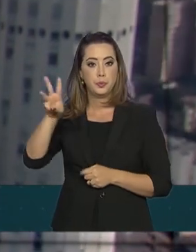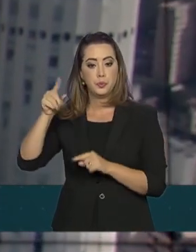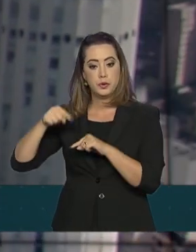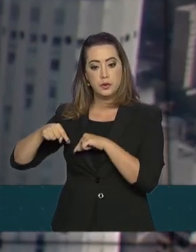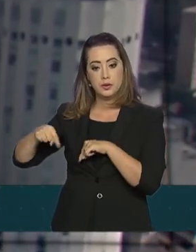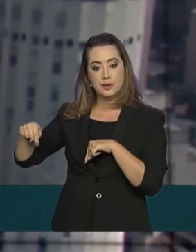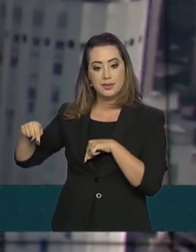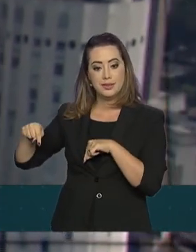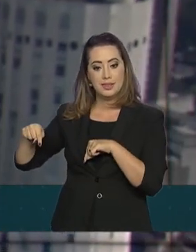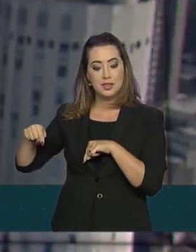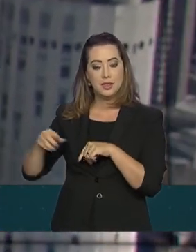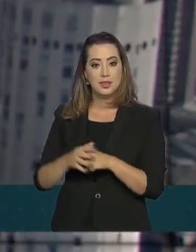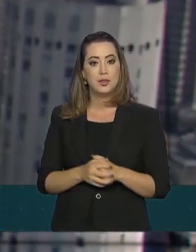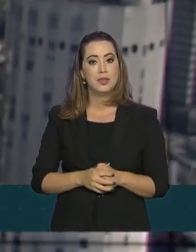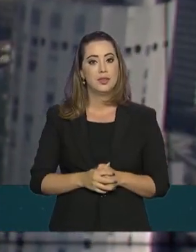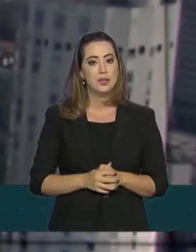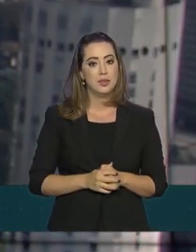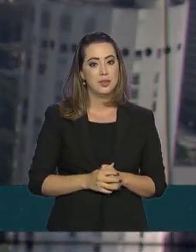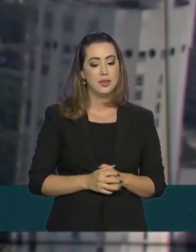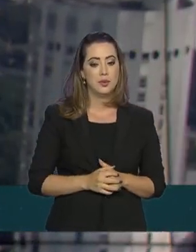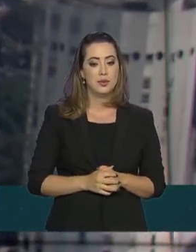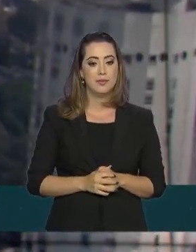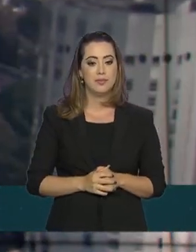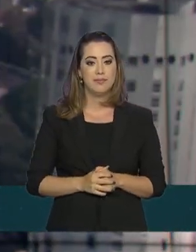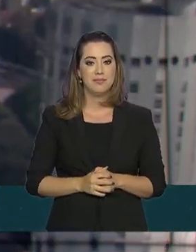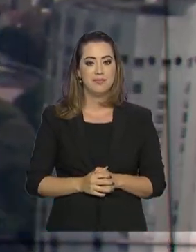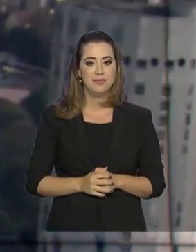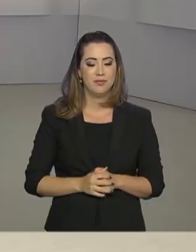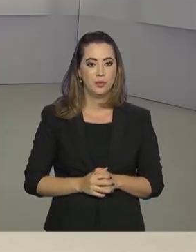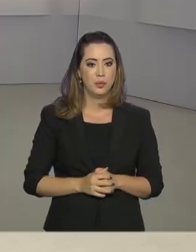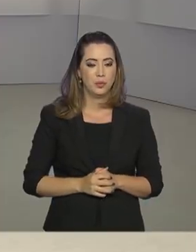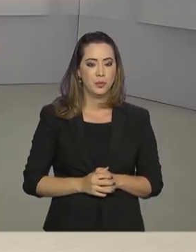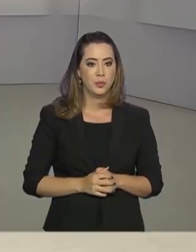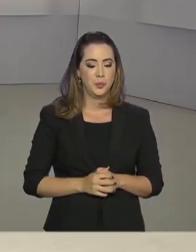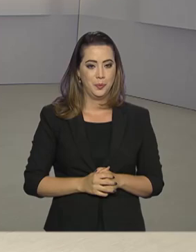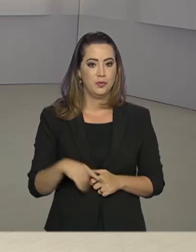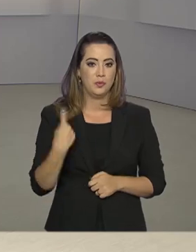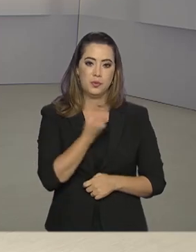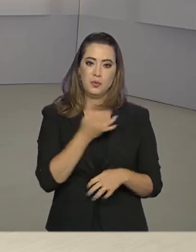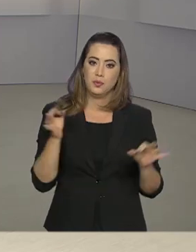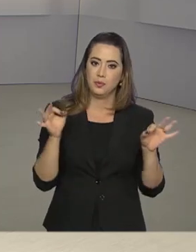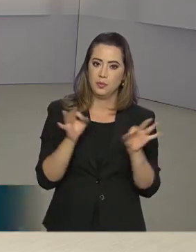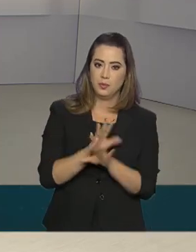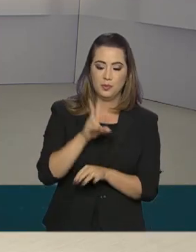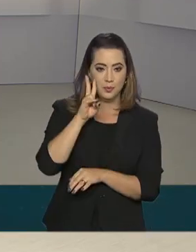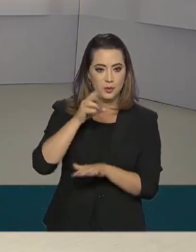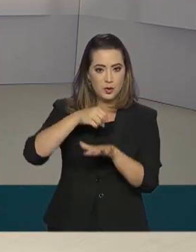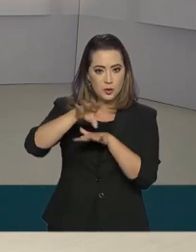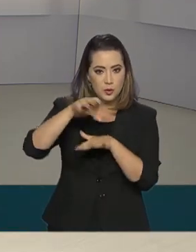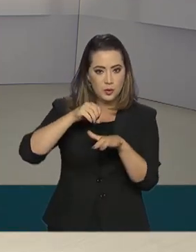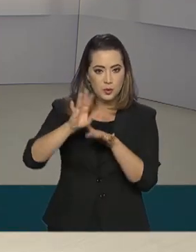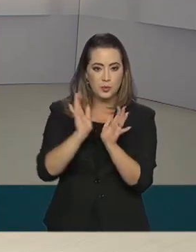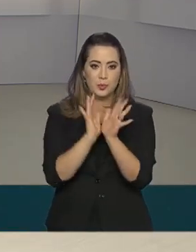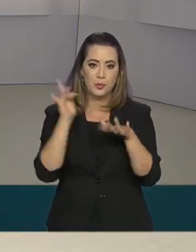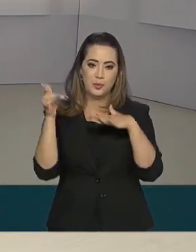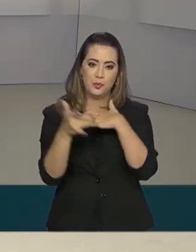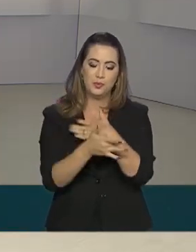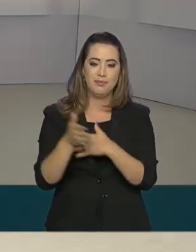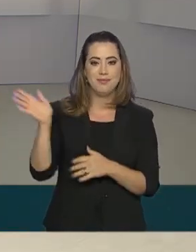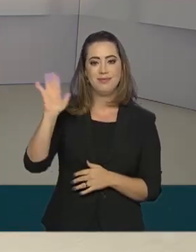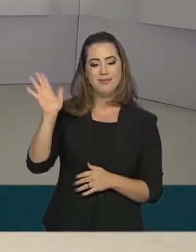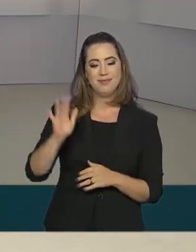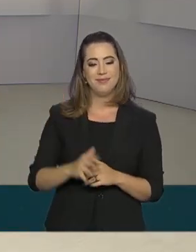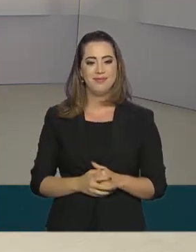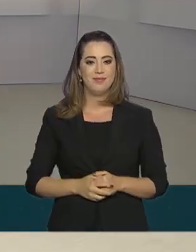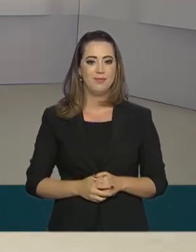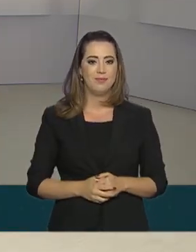acessar o endereço que aparece aí na sua tela. A gente fica por aqui. Mais notícias nas nossas redes sociais.